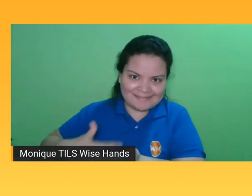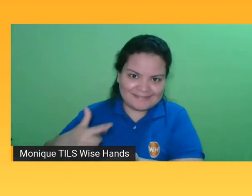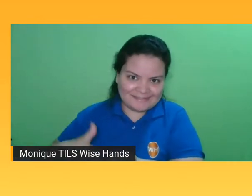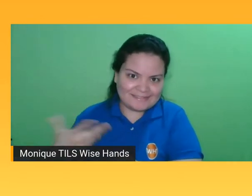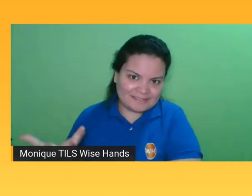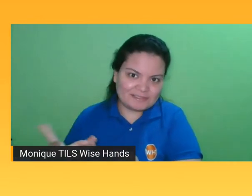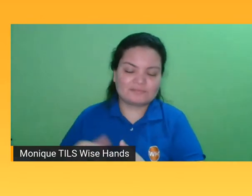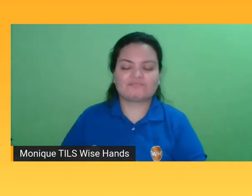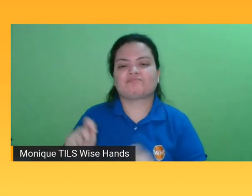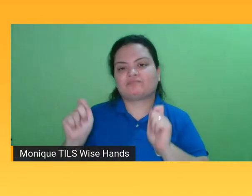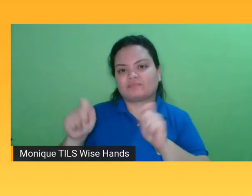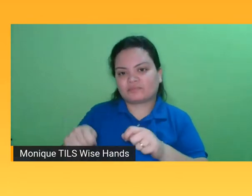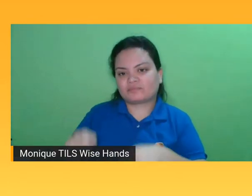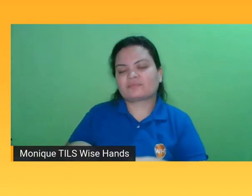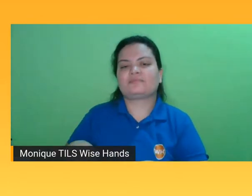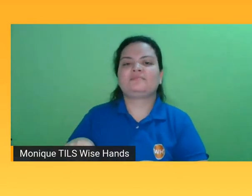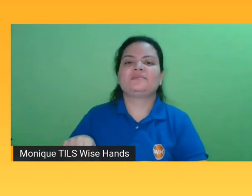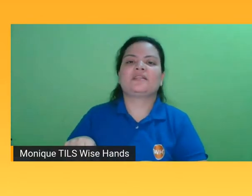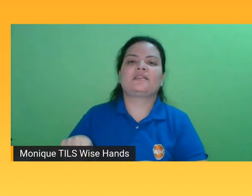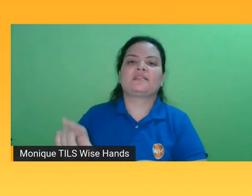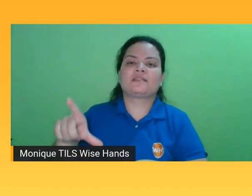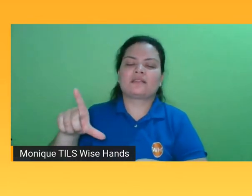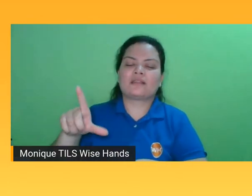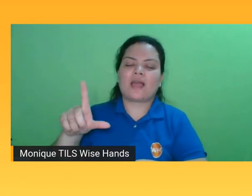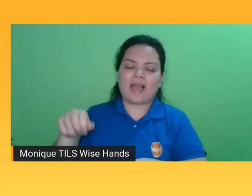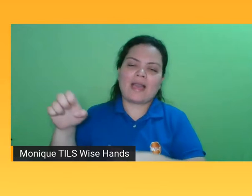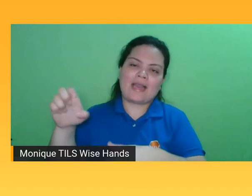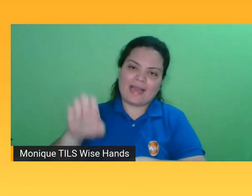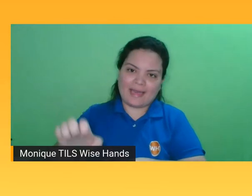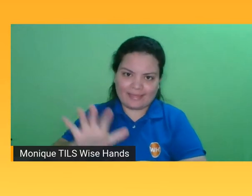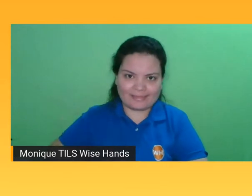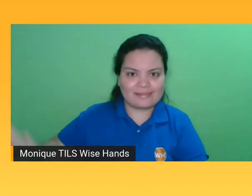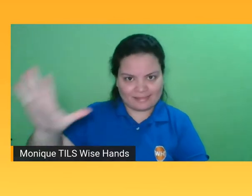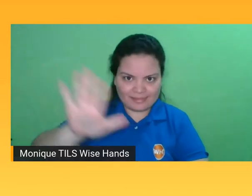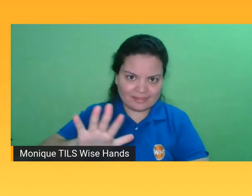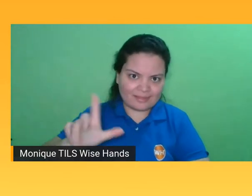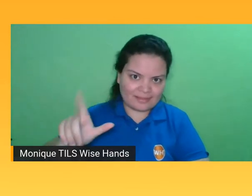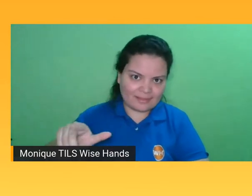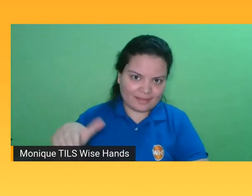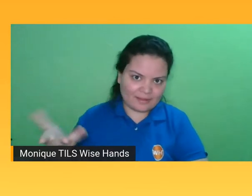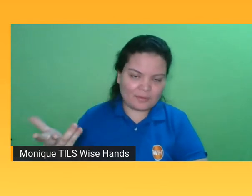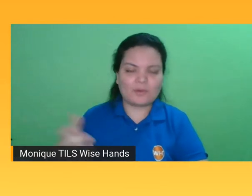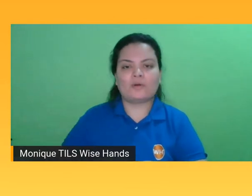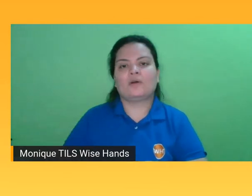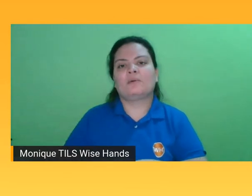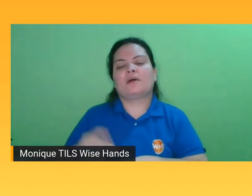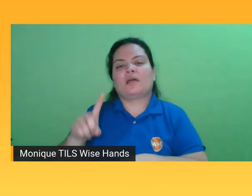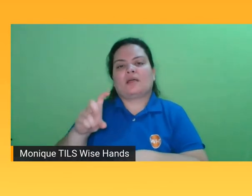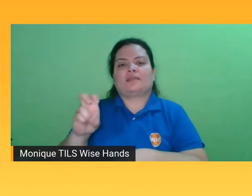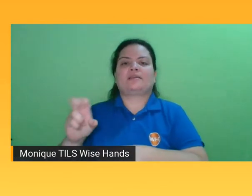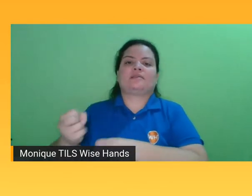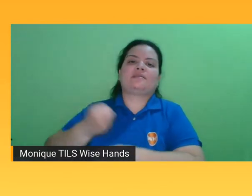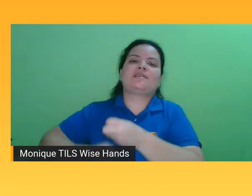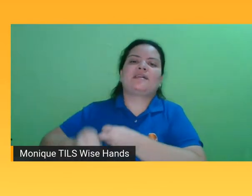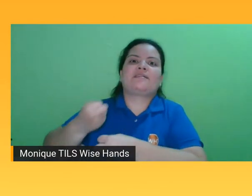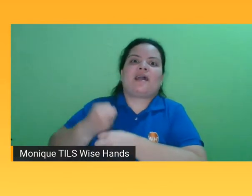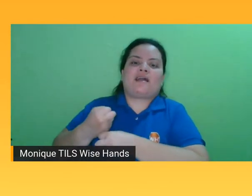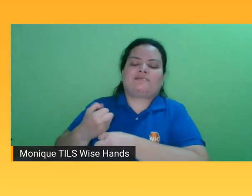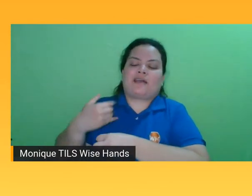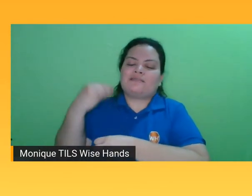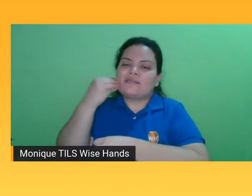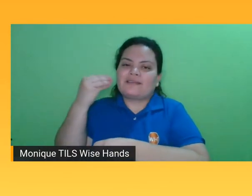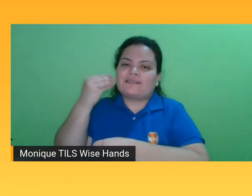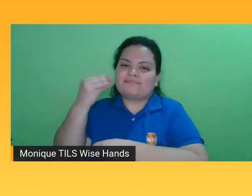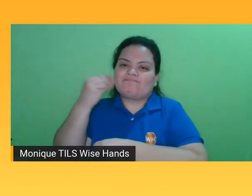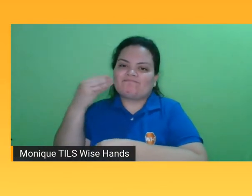são suecos e estão na Europa, em 15 países da Europa, há muito tempo, já há 15 anos, eles queriam entrar no Brasil. Então, eles me